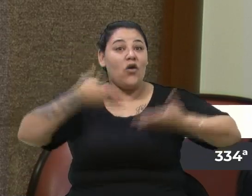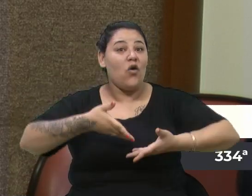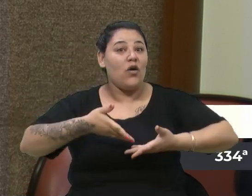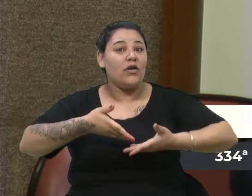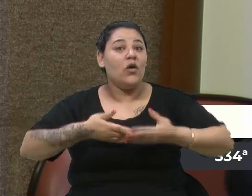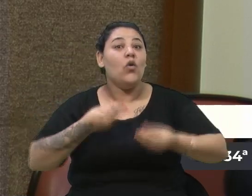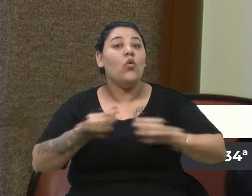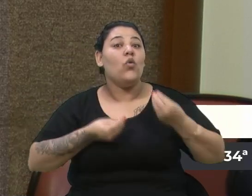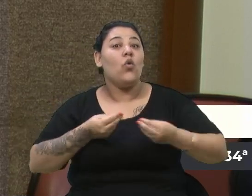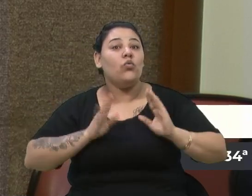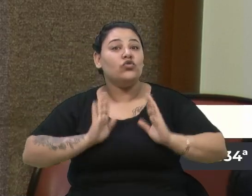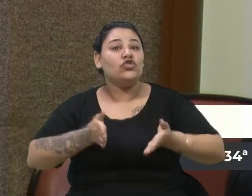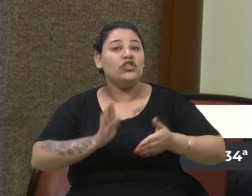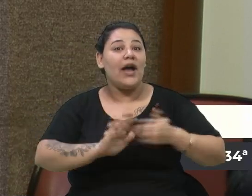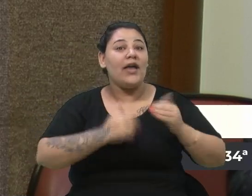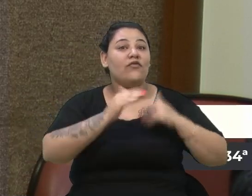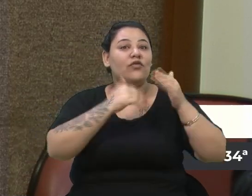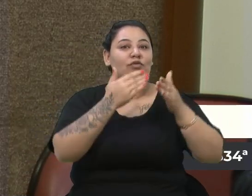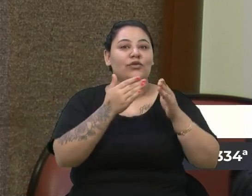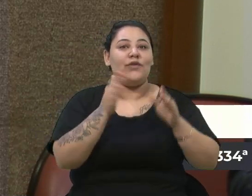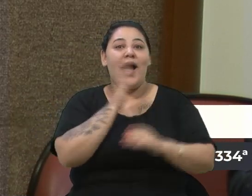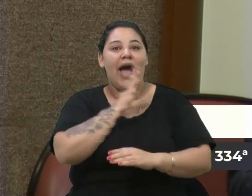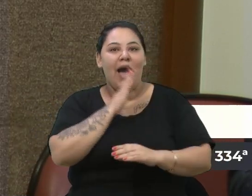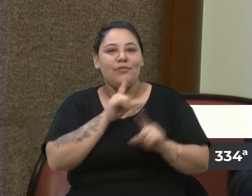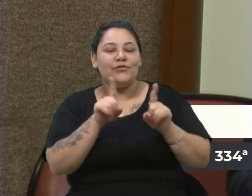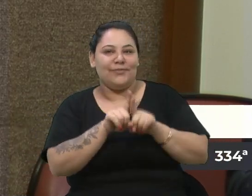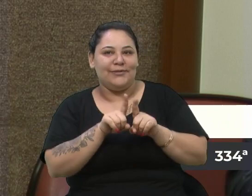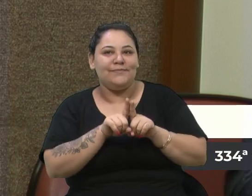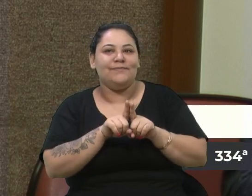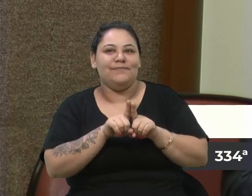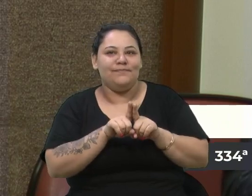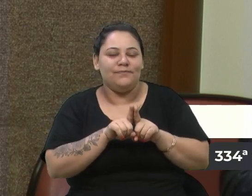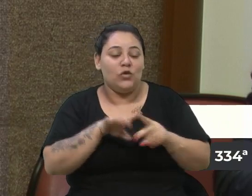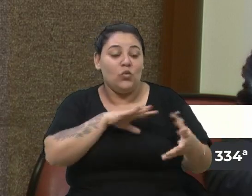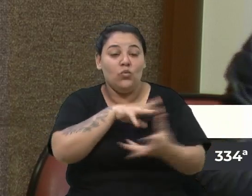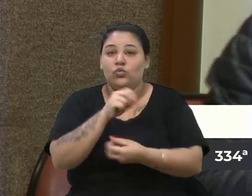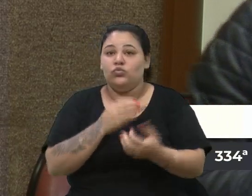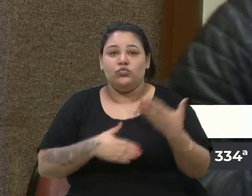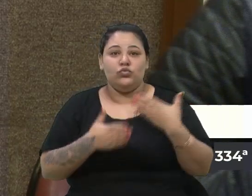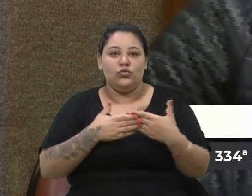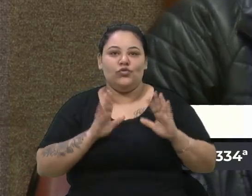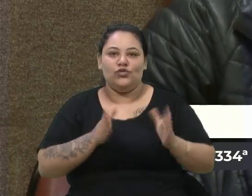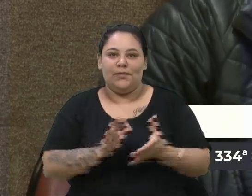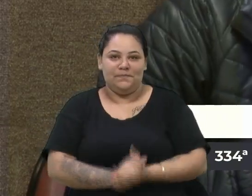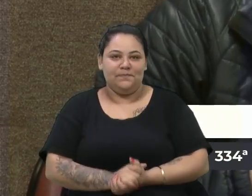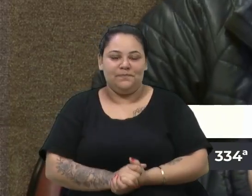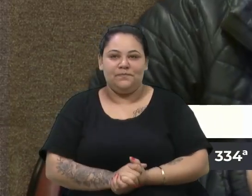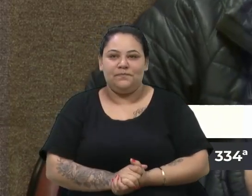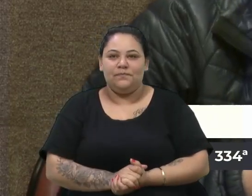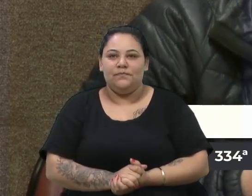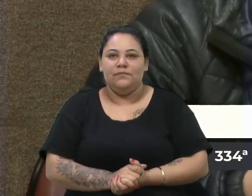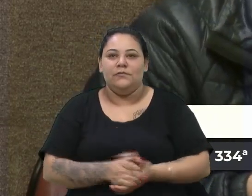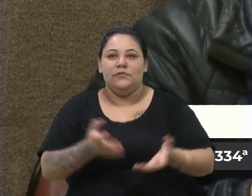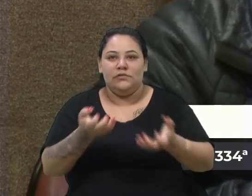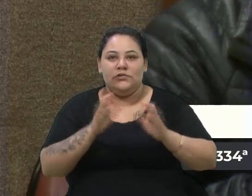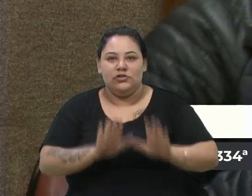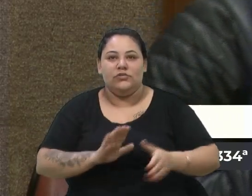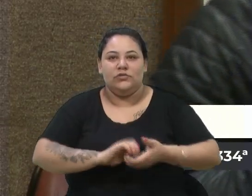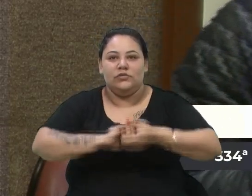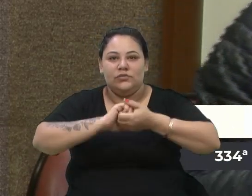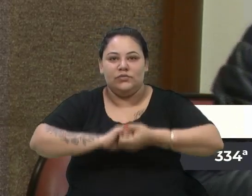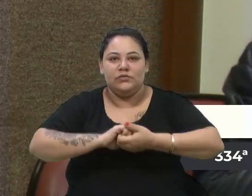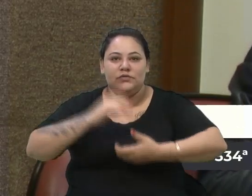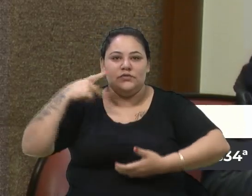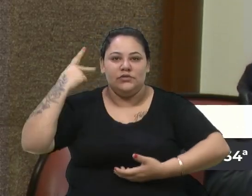do quanto é e quanto evolui a área da odontologia no mundo inteiro. Então, fica aqui os meus cumprimentos, vereador Cadore.